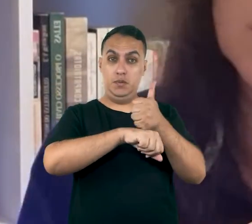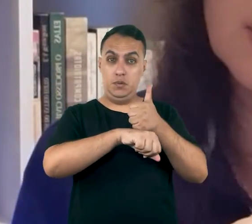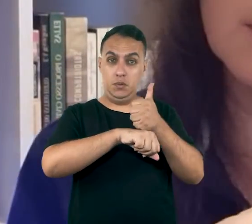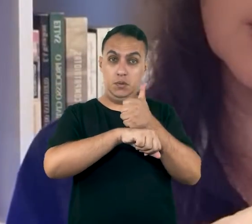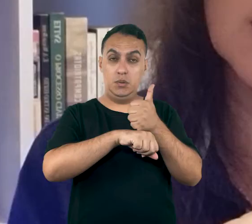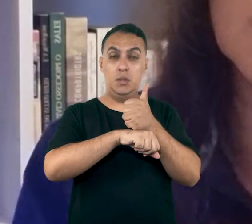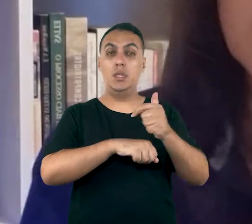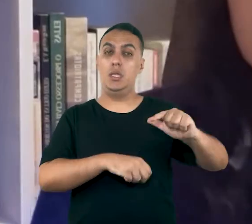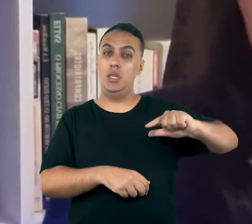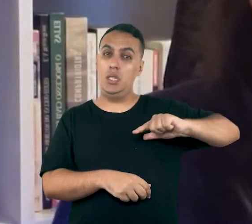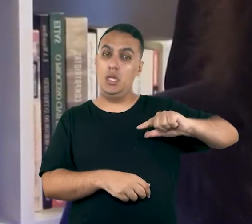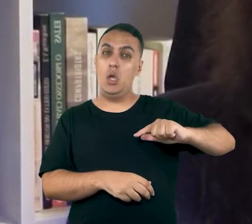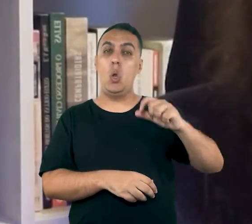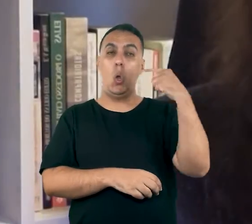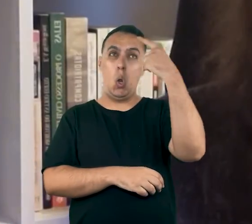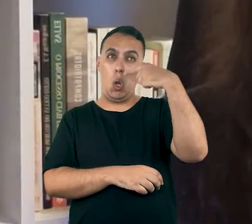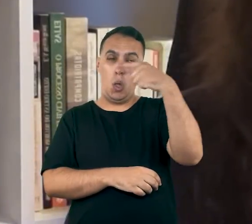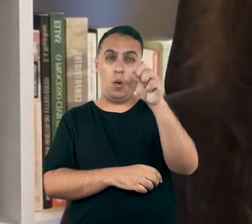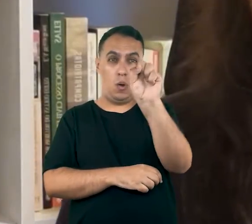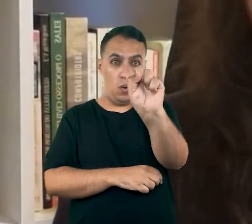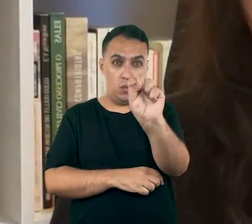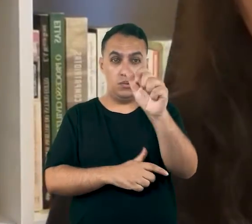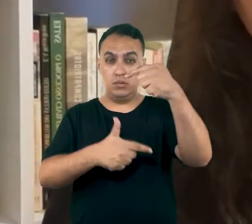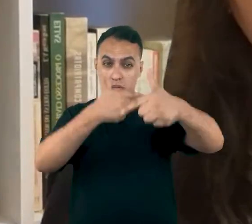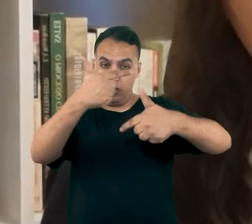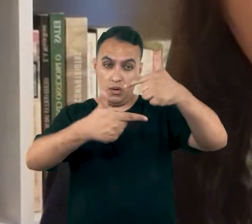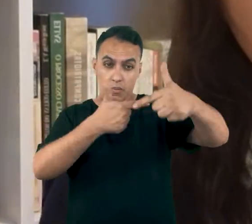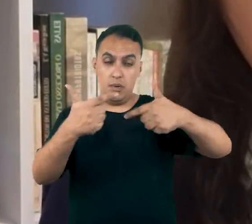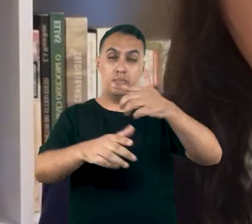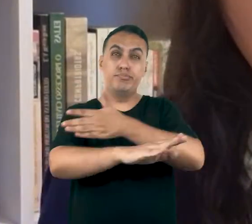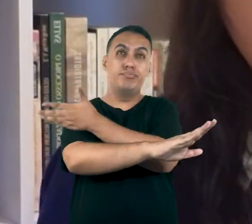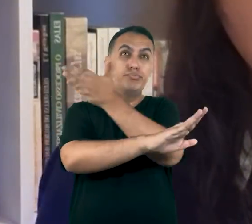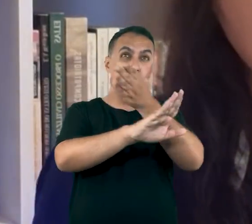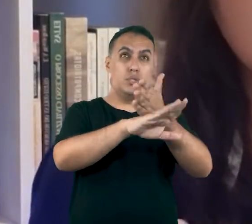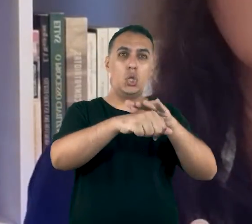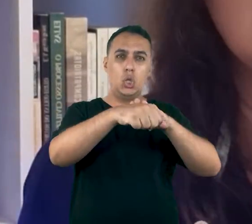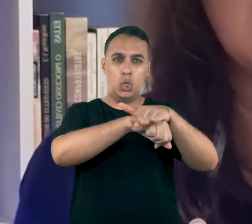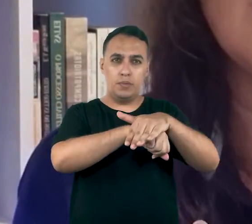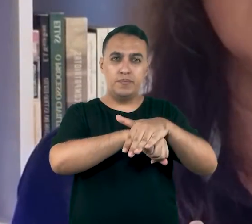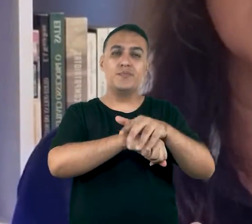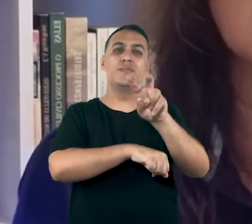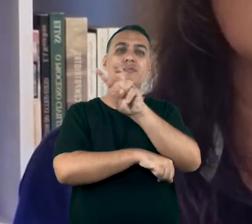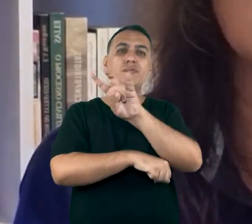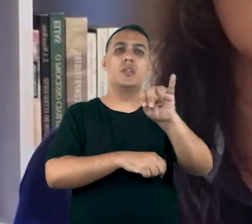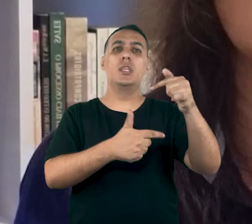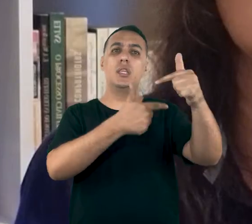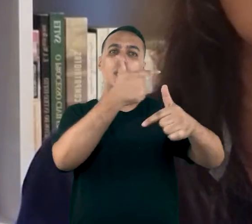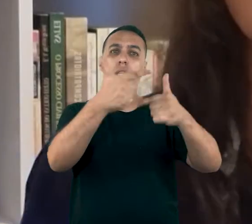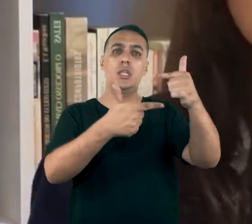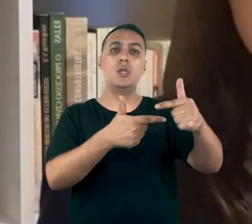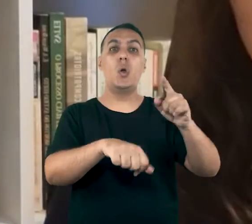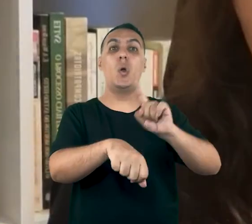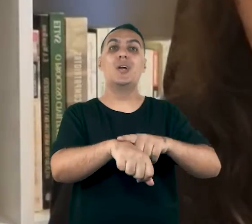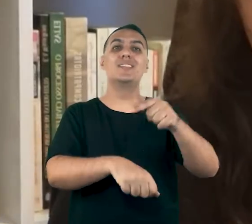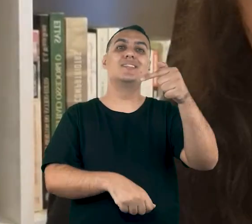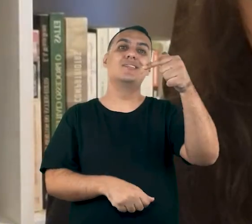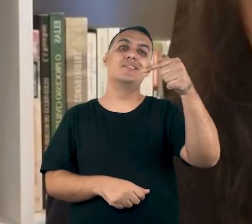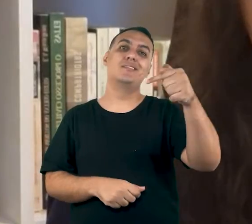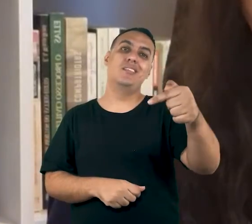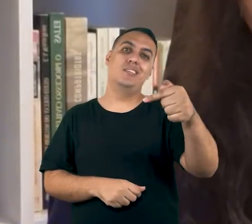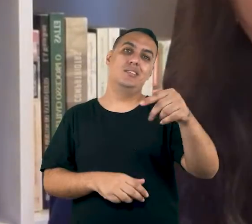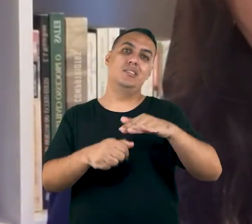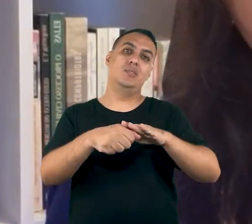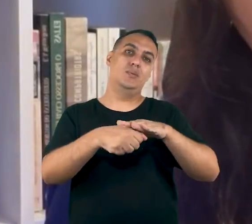que em teoria ficaria 8 horas trabalhando em jornada noturna, ele vai acabar trabalhando 7